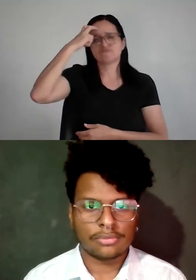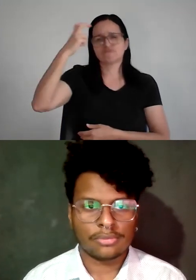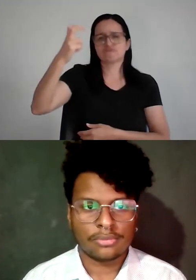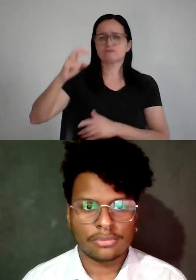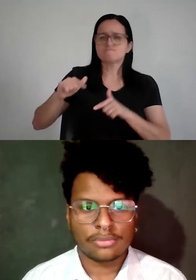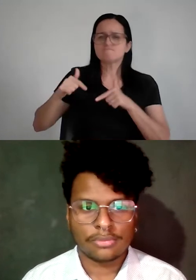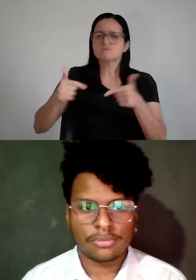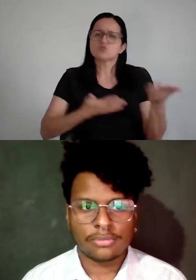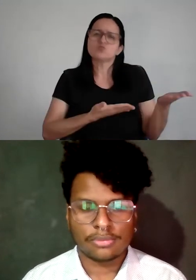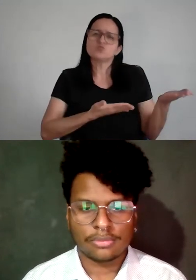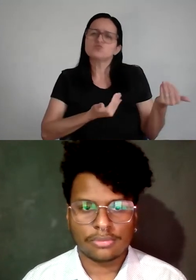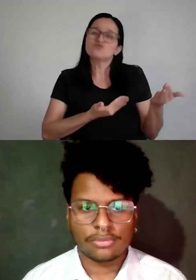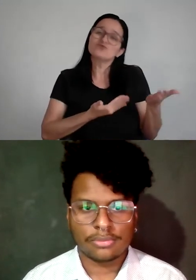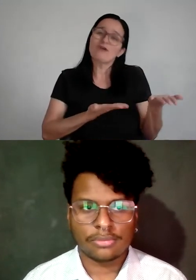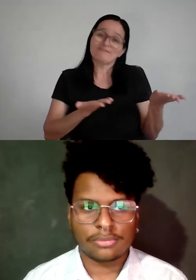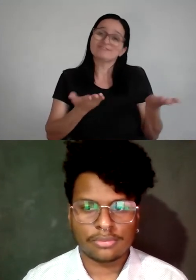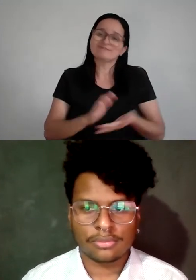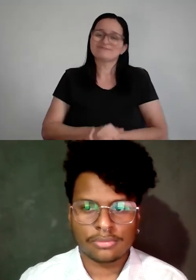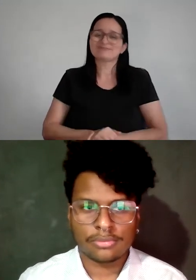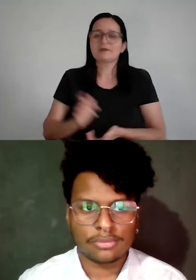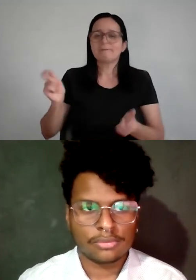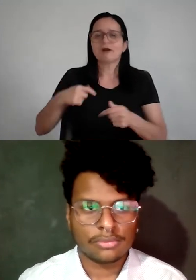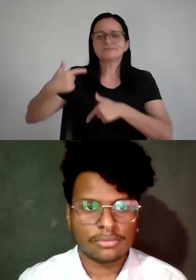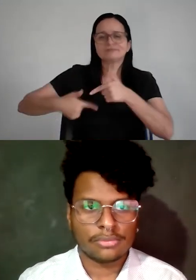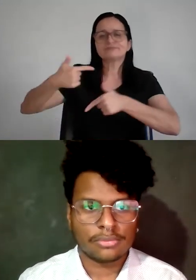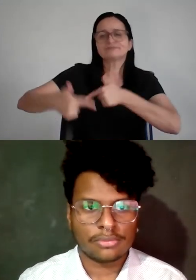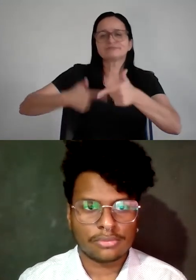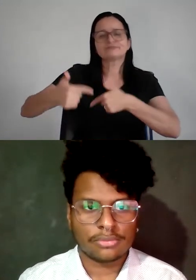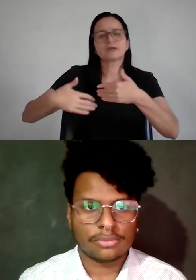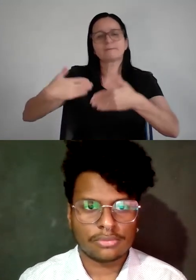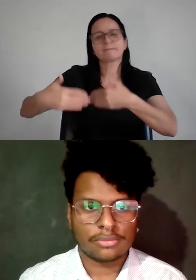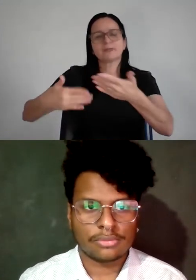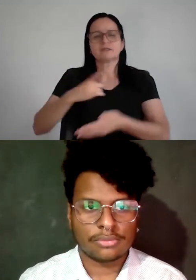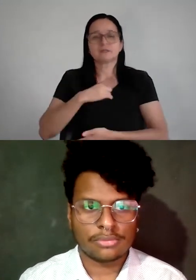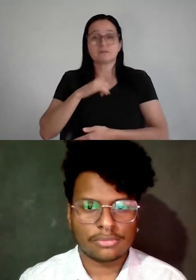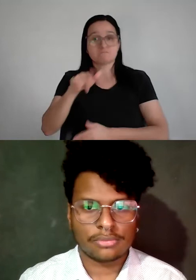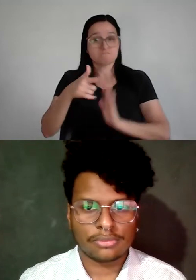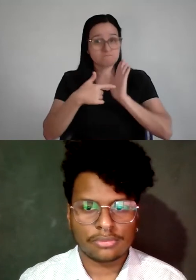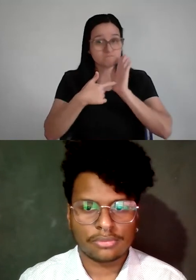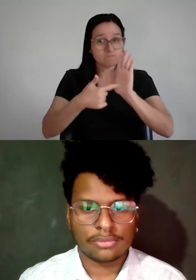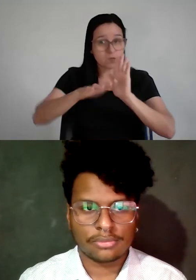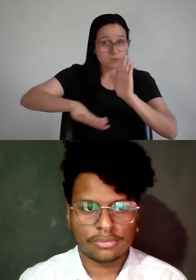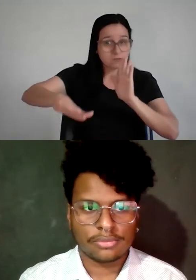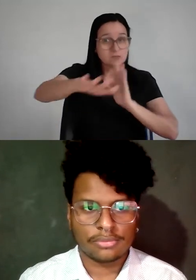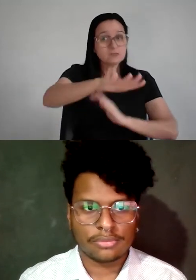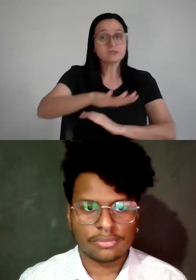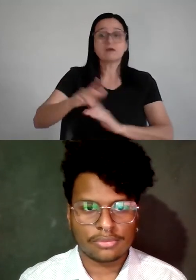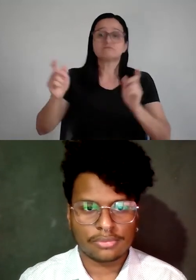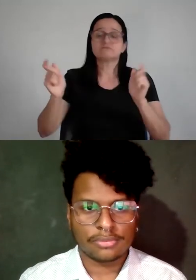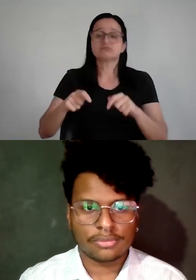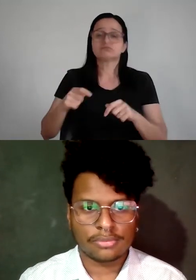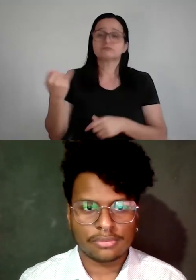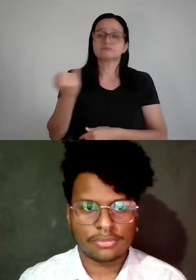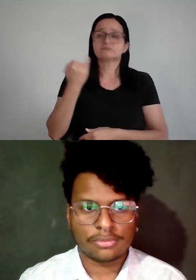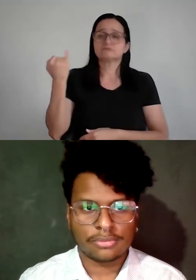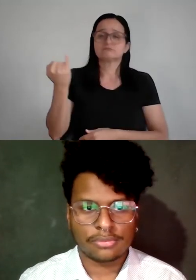jovem maduro e eu posso roletar mais um bom tempo. Só que a gente vai precisar convencer o mercado de que é importante contratar essas pessoas